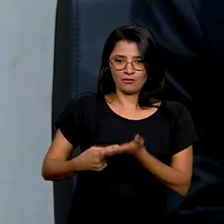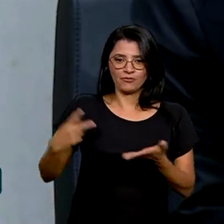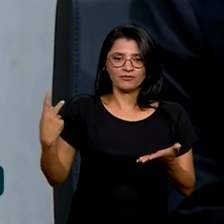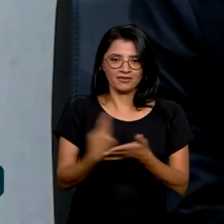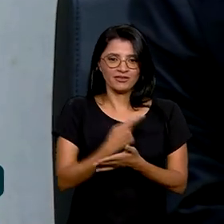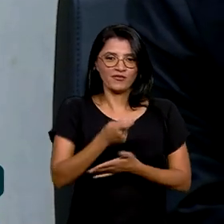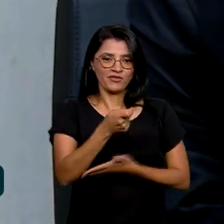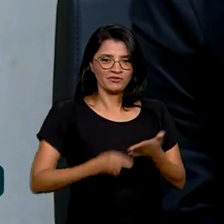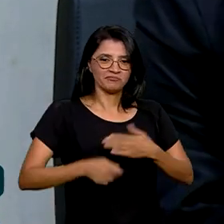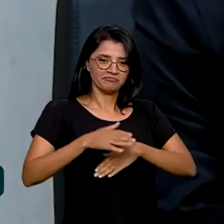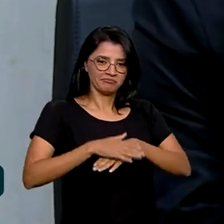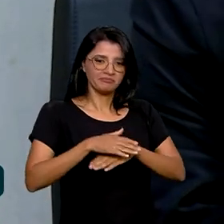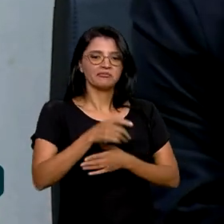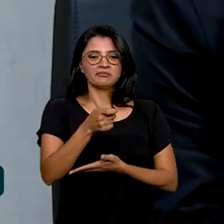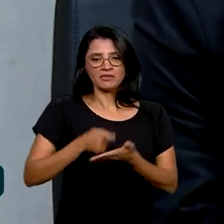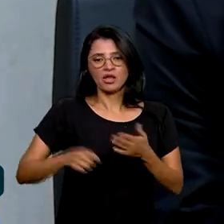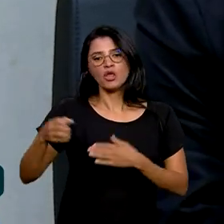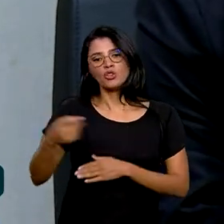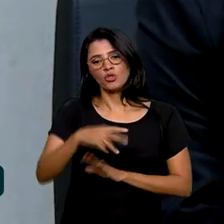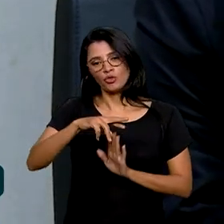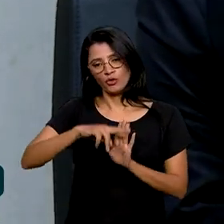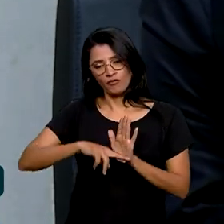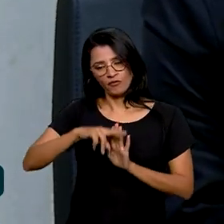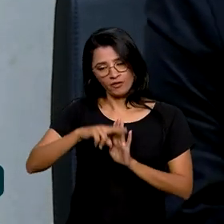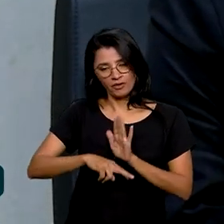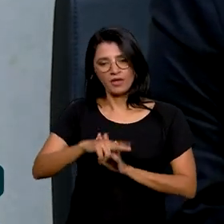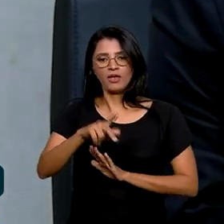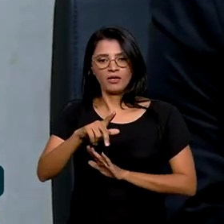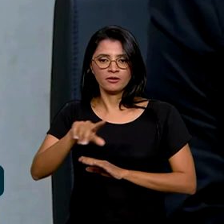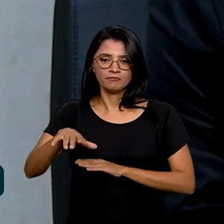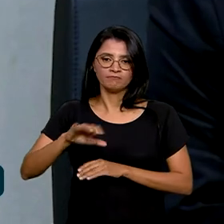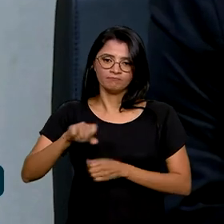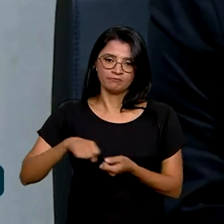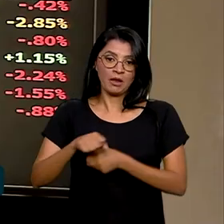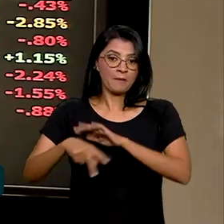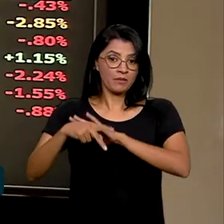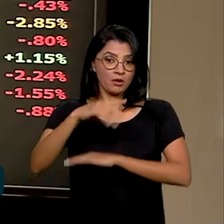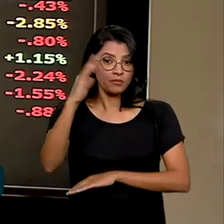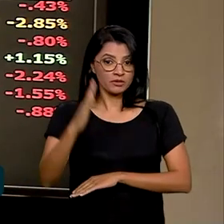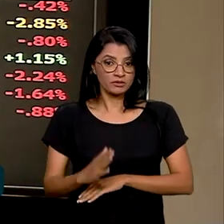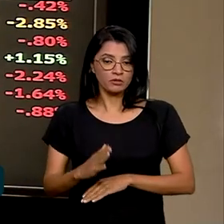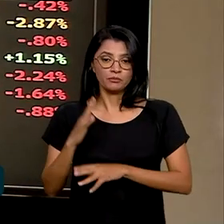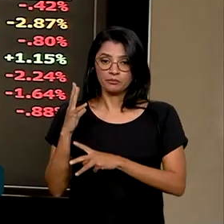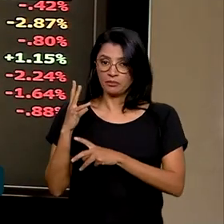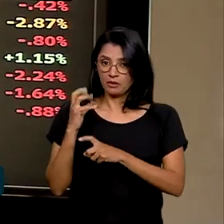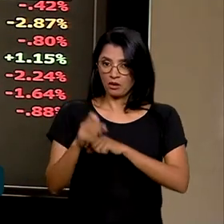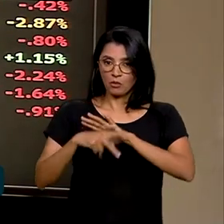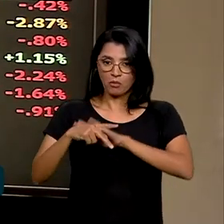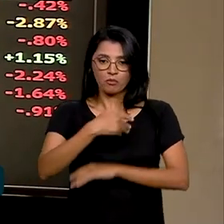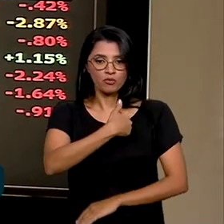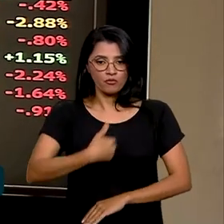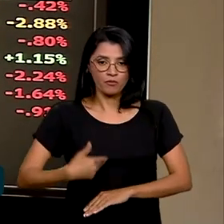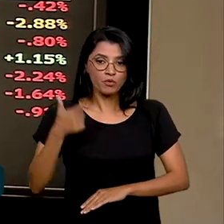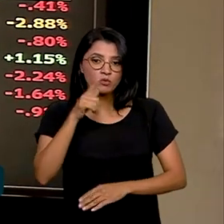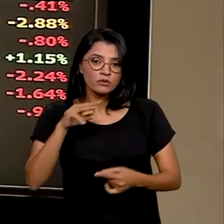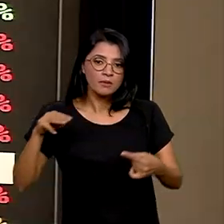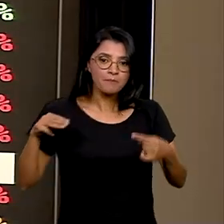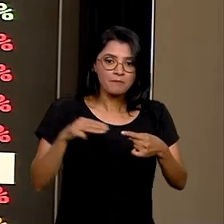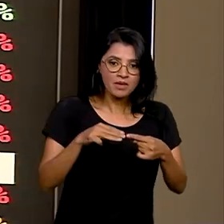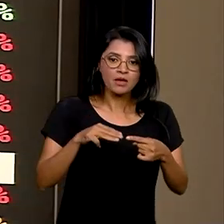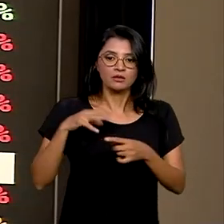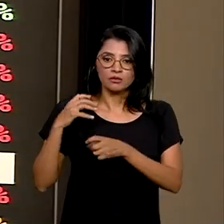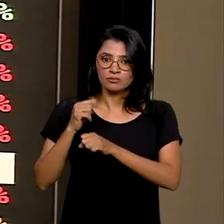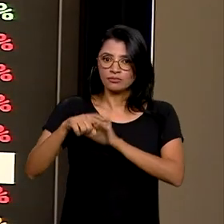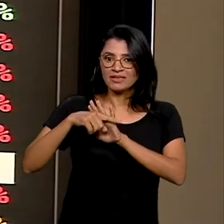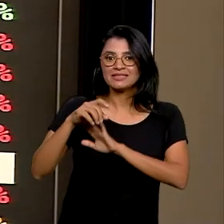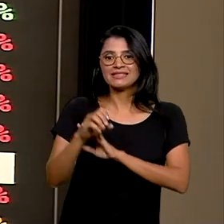sancionado, da nova regra fiscal sustentável para o Brasil. Pelos cálculos do governo, para atingir a meta zero,